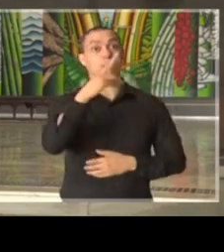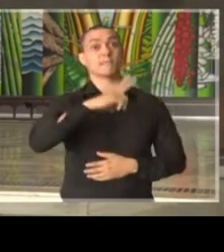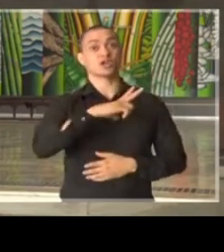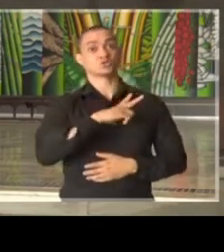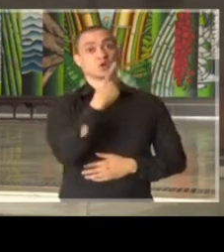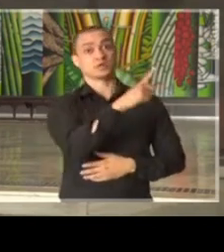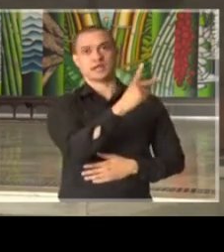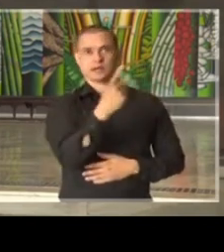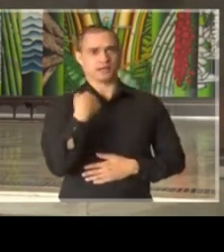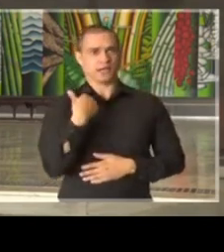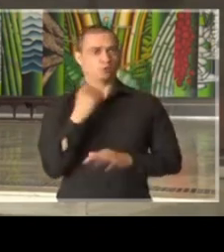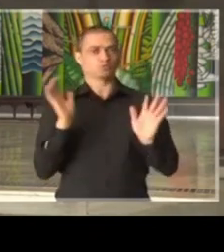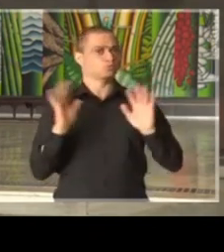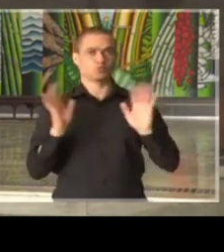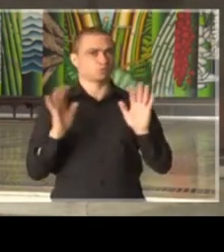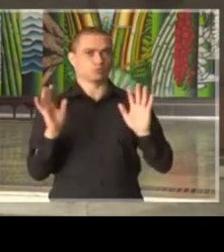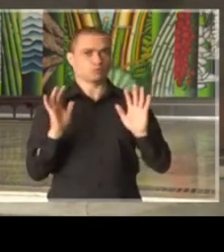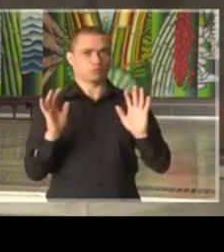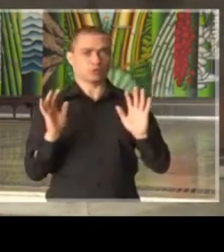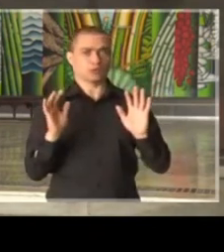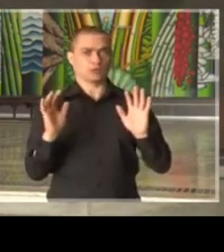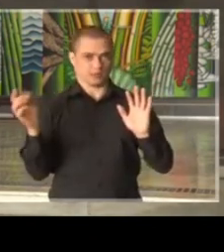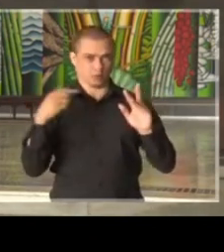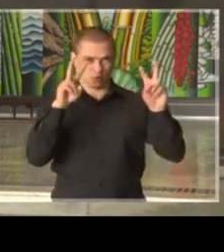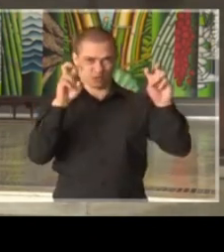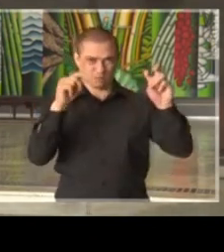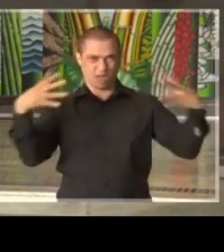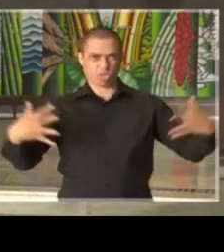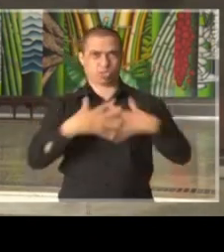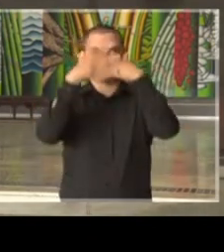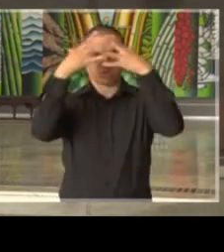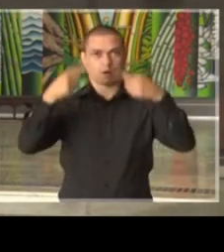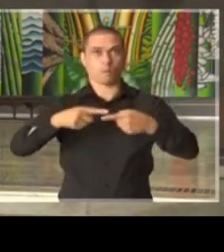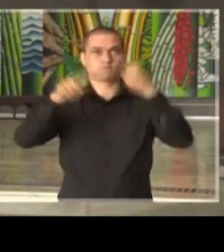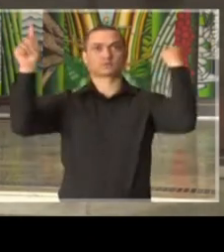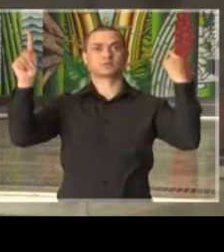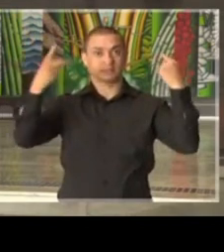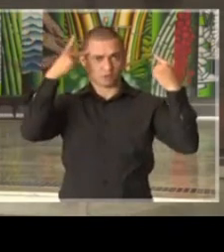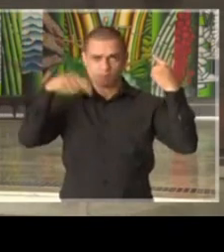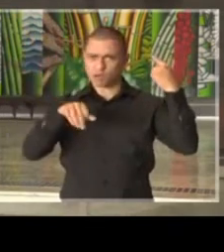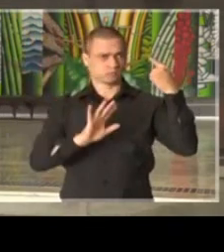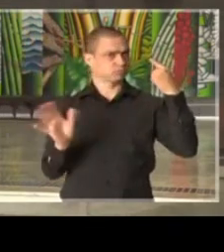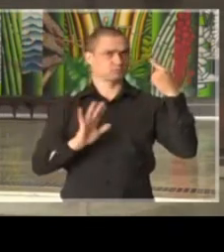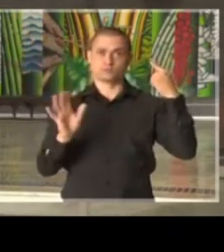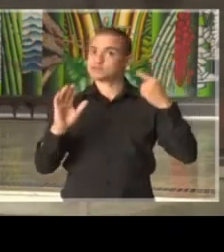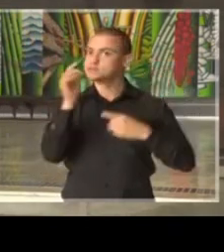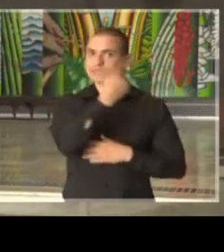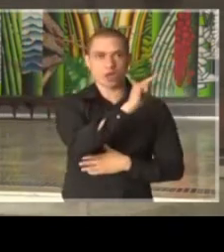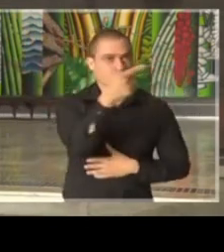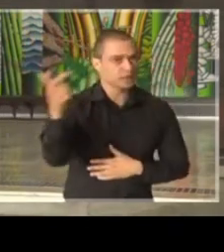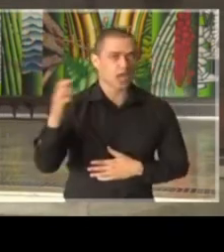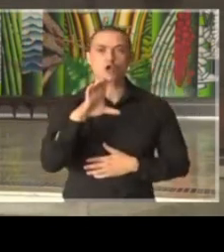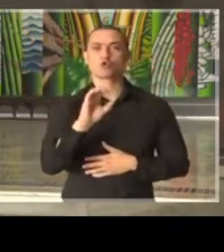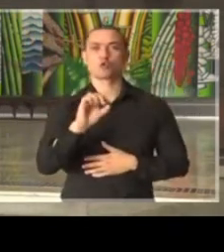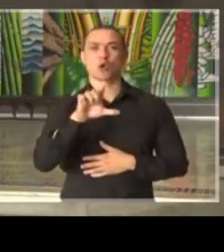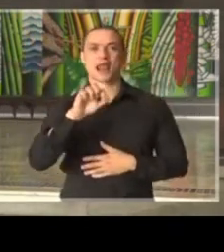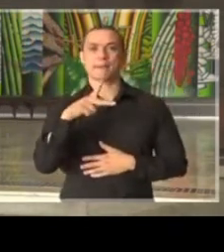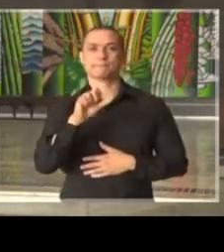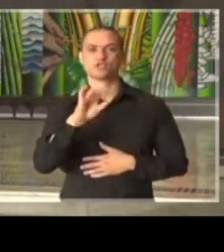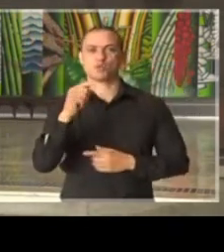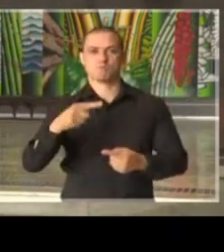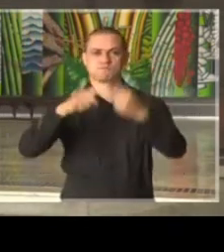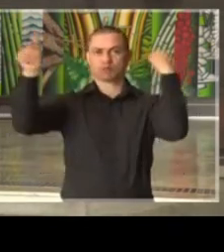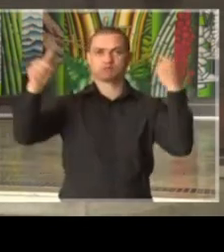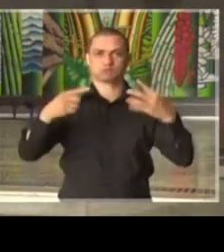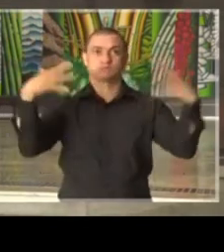Eu não assimilei o tema do colapso em São Paulo, posso lhe garantir, não teremos colapso aqui na saúde pública do